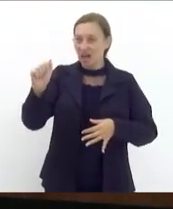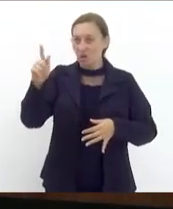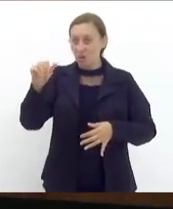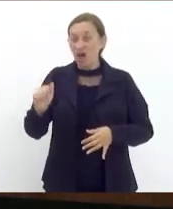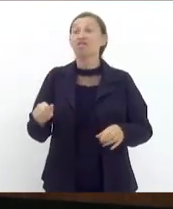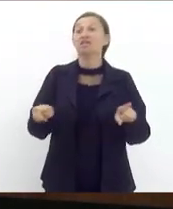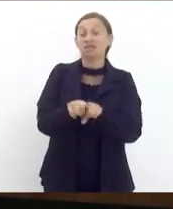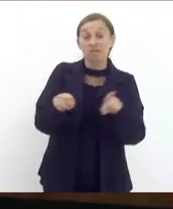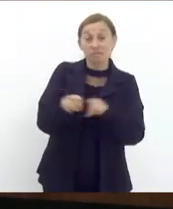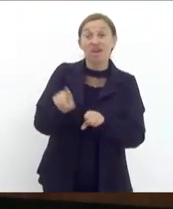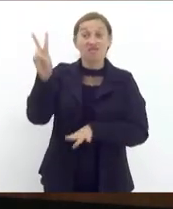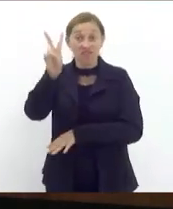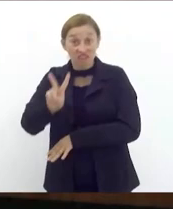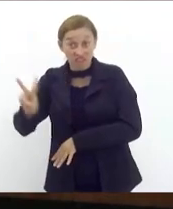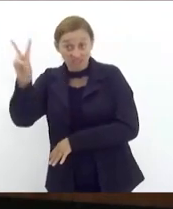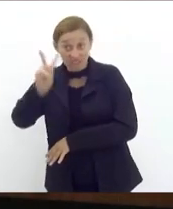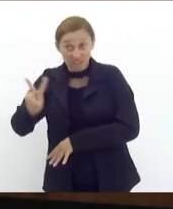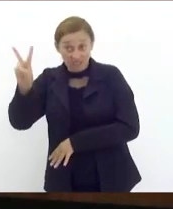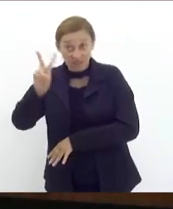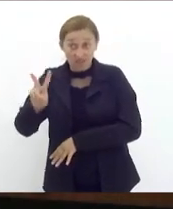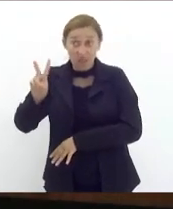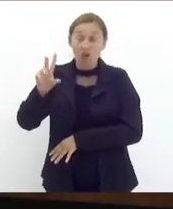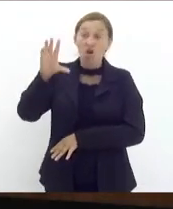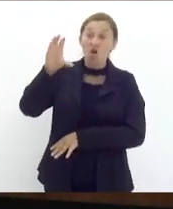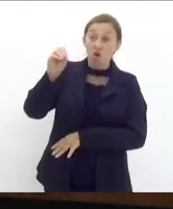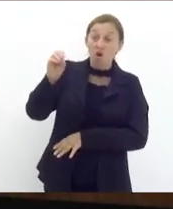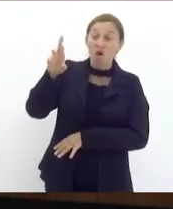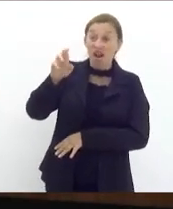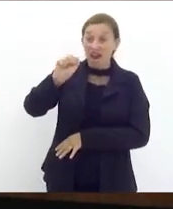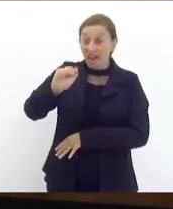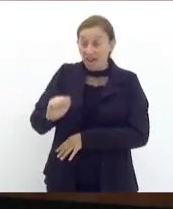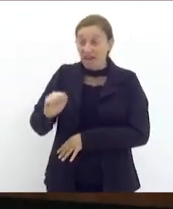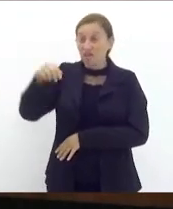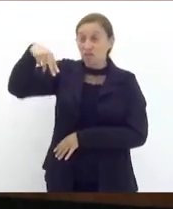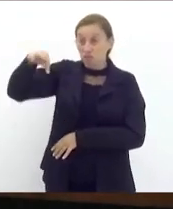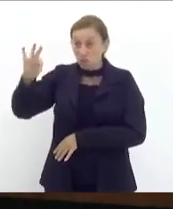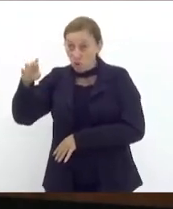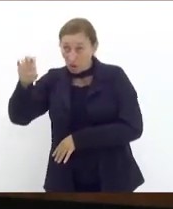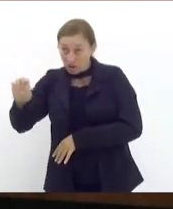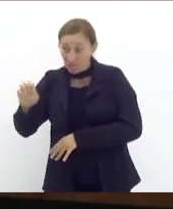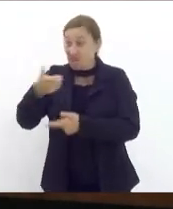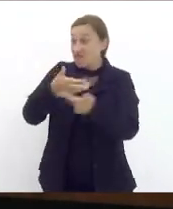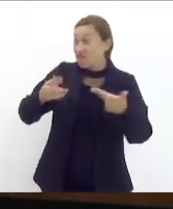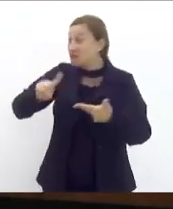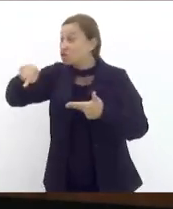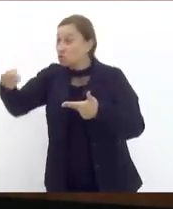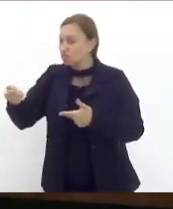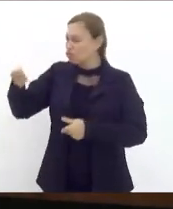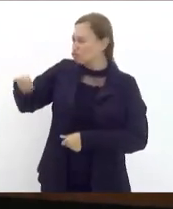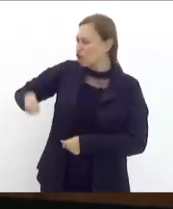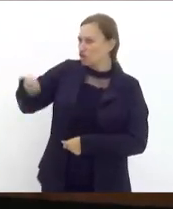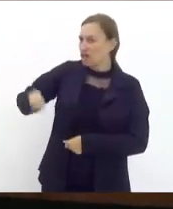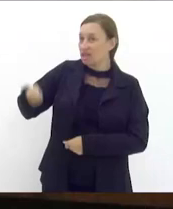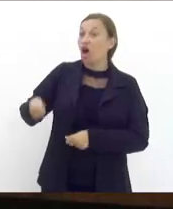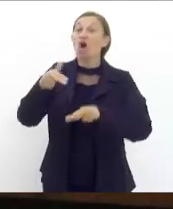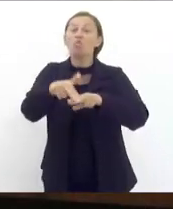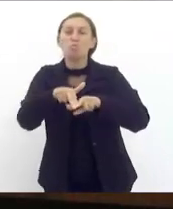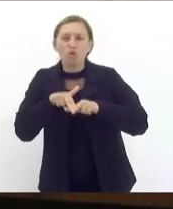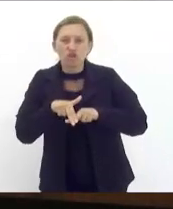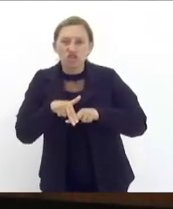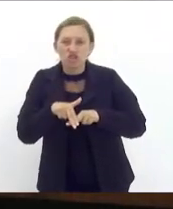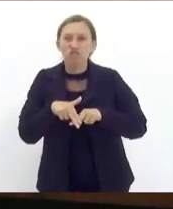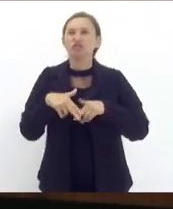está alinhado a Coreia do Norte está alinhado a várias outras ditaduras motivo de